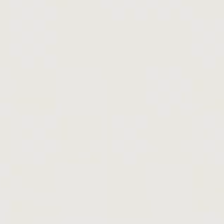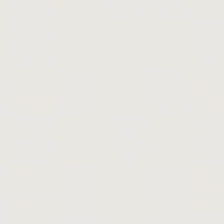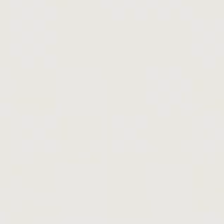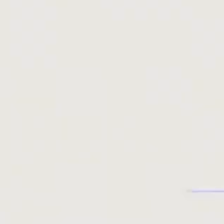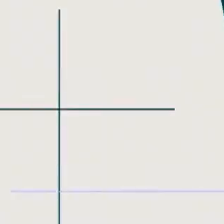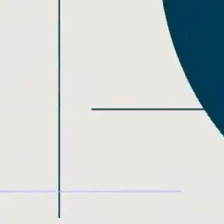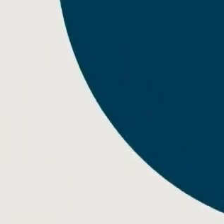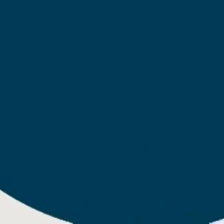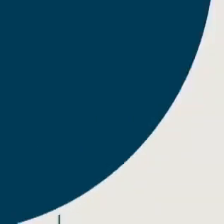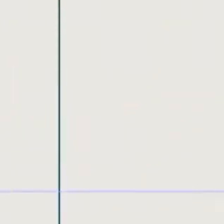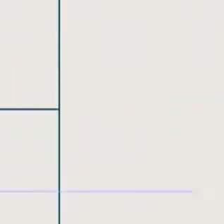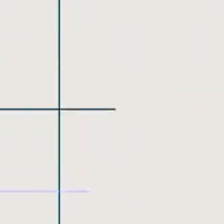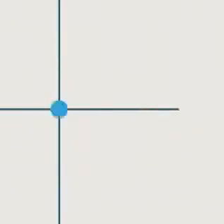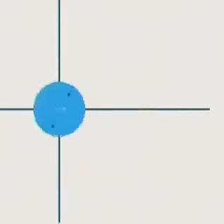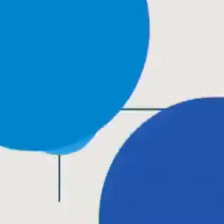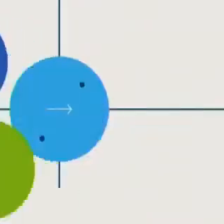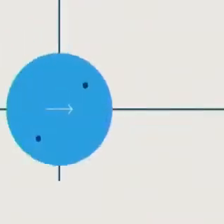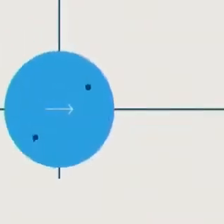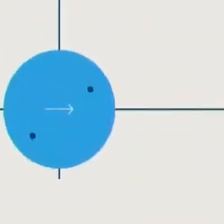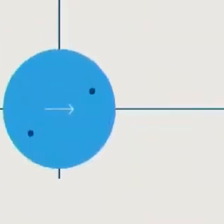Obrigado. Obrigado. Obrigado.